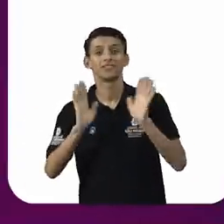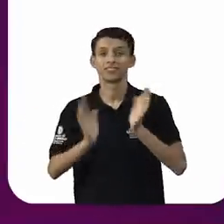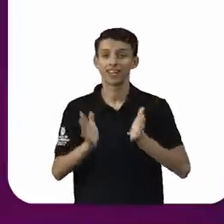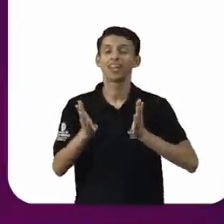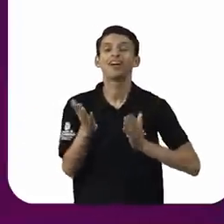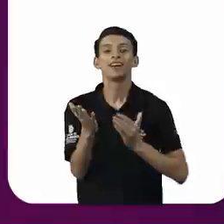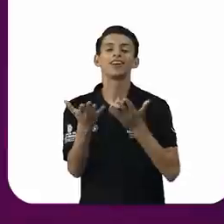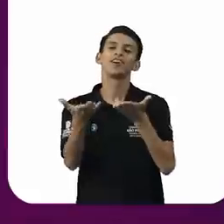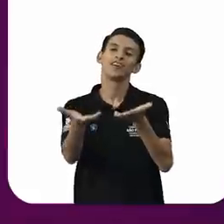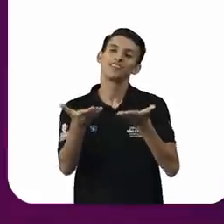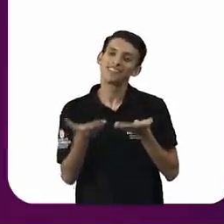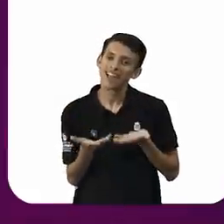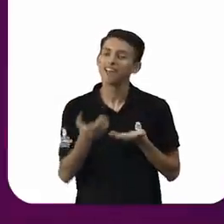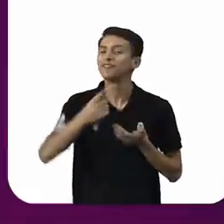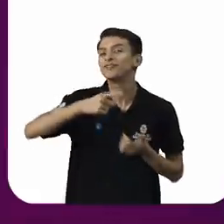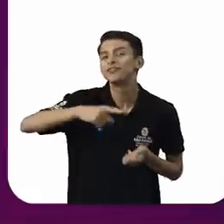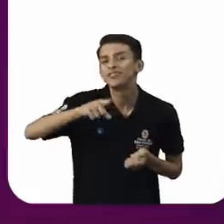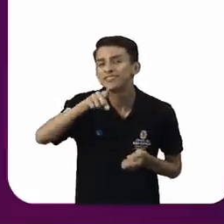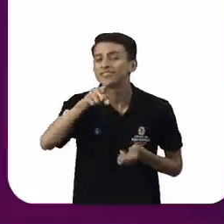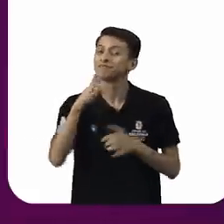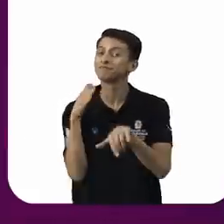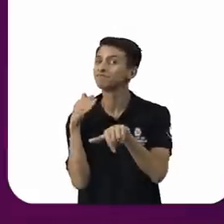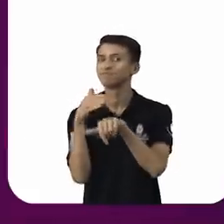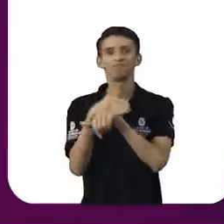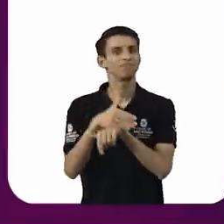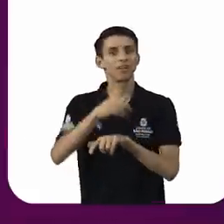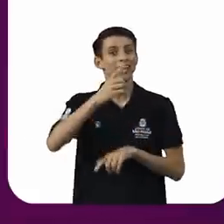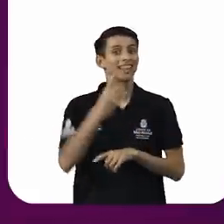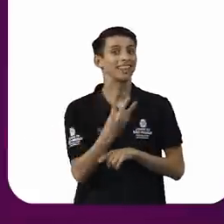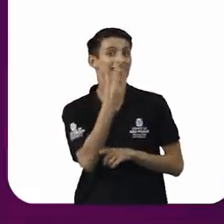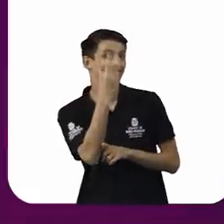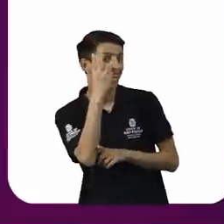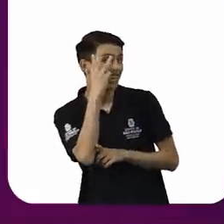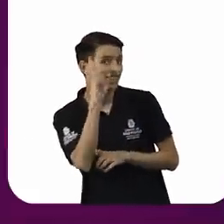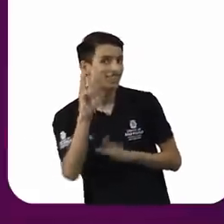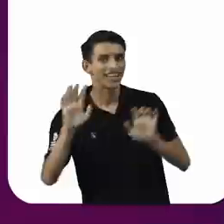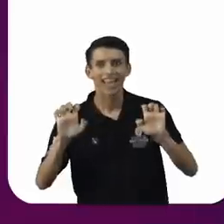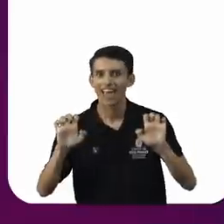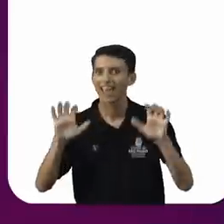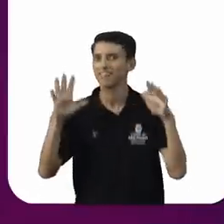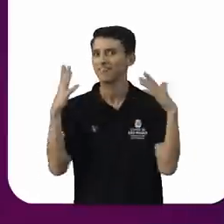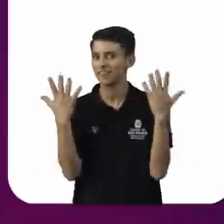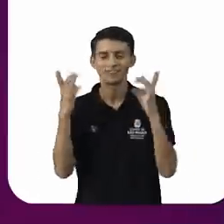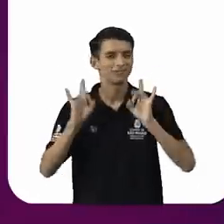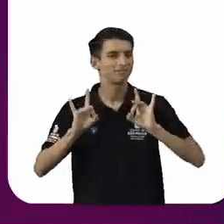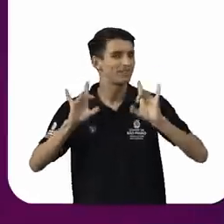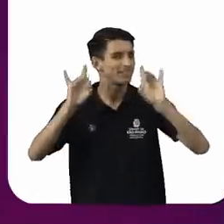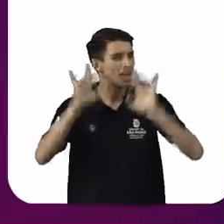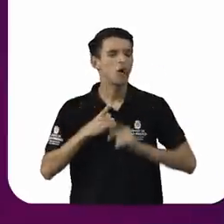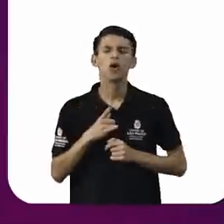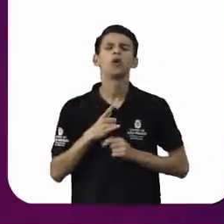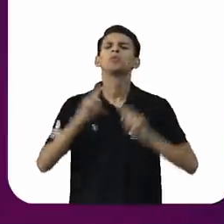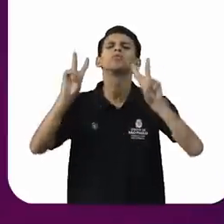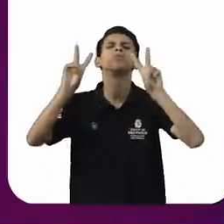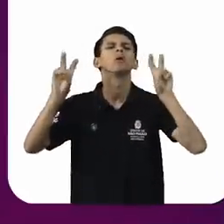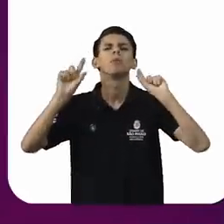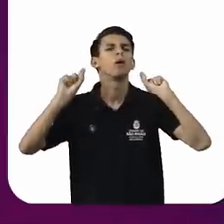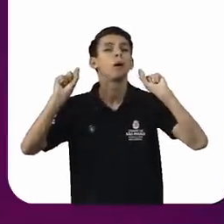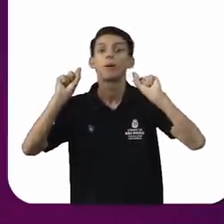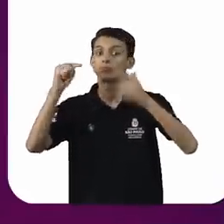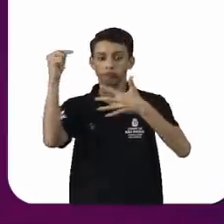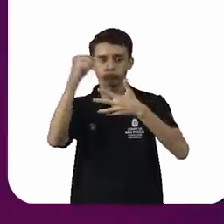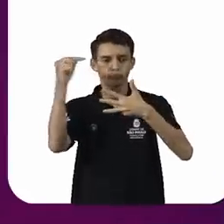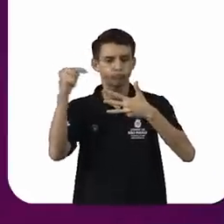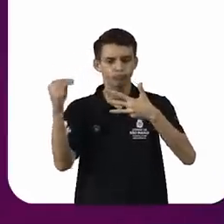convidar você a participar dos três dias de evento e, nesses dias, serão tratados assuntos fundamentais